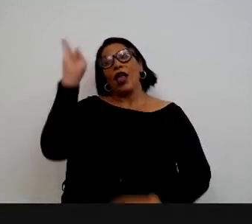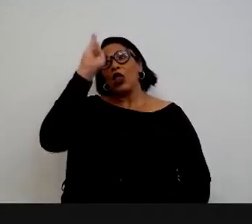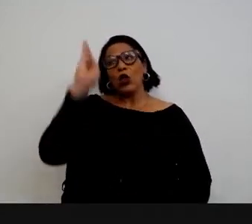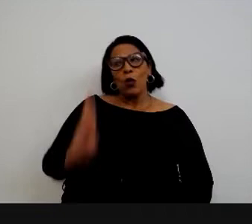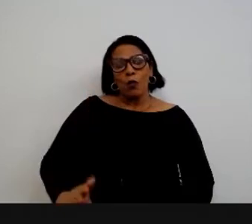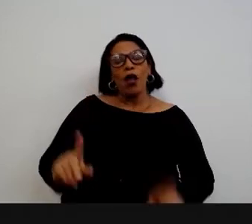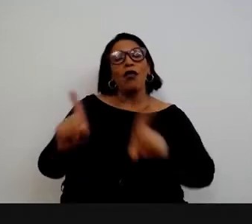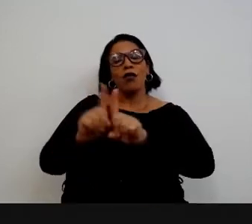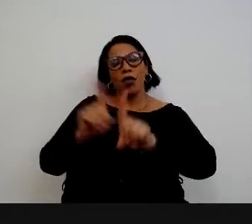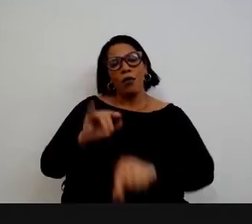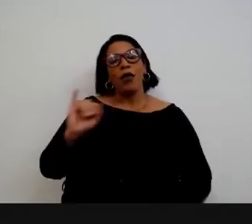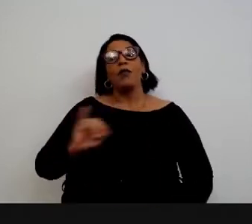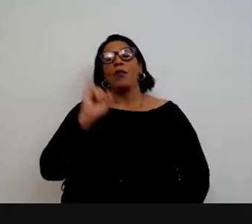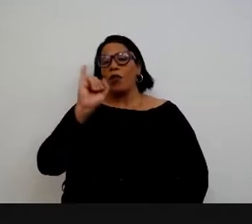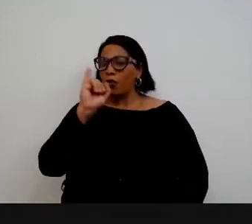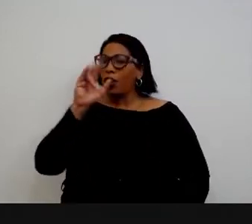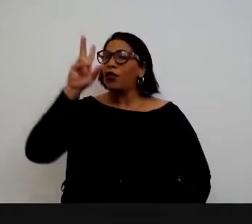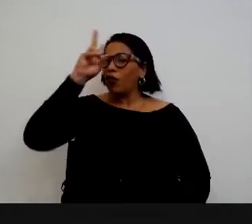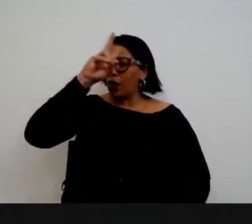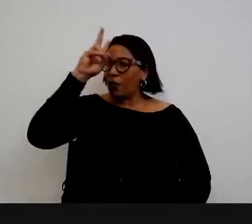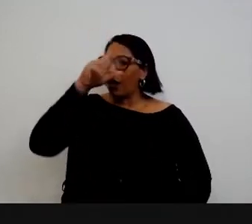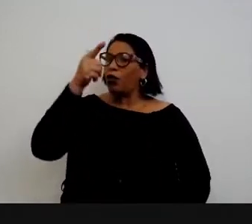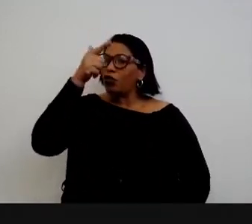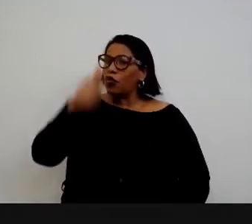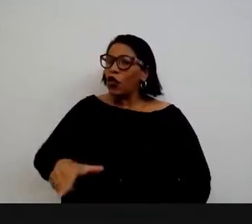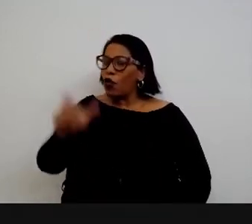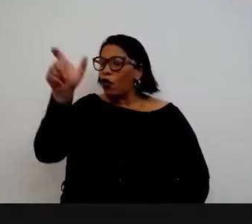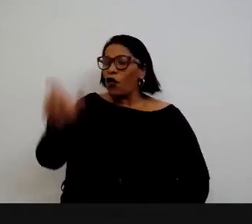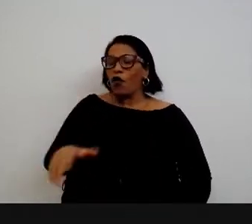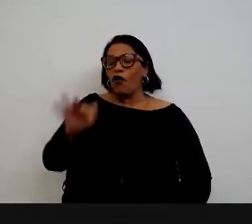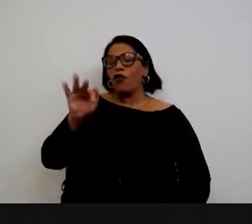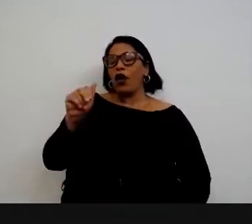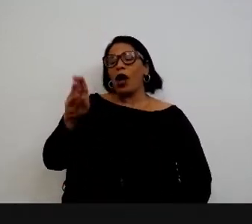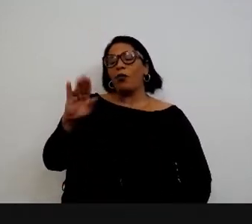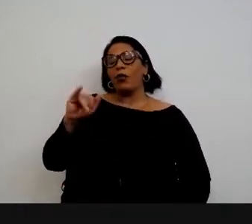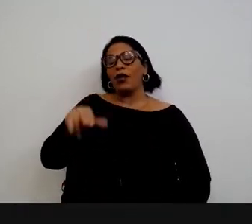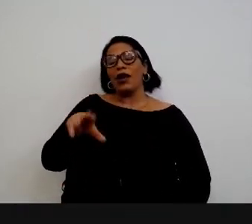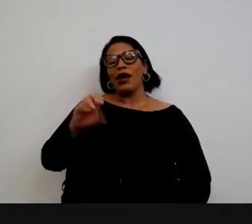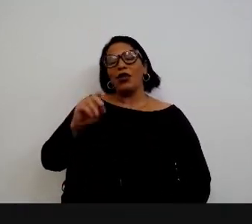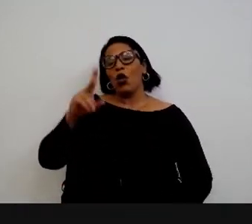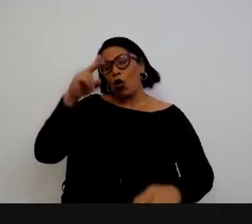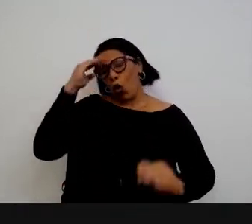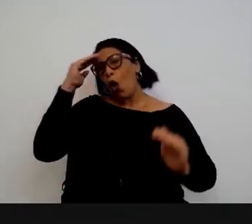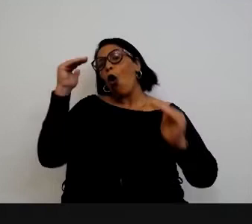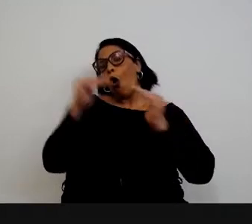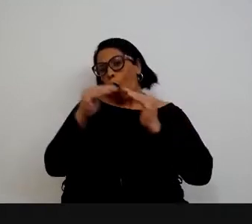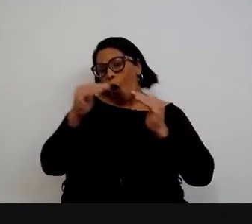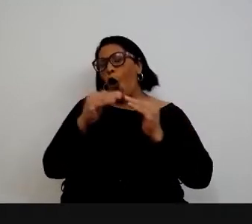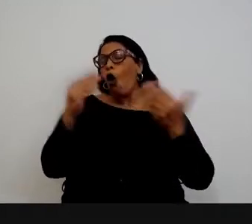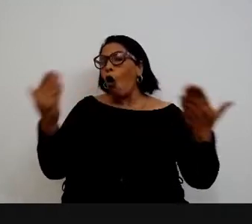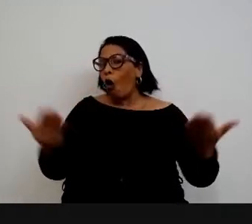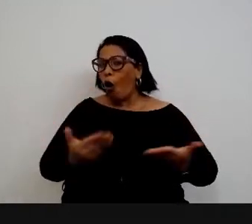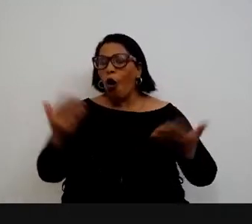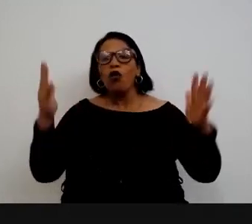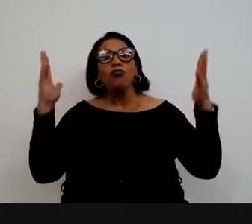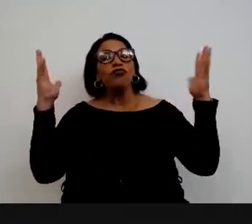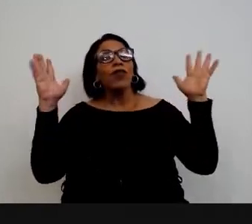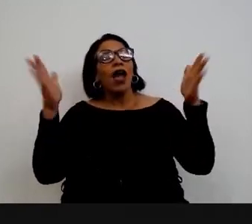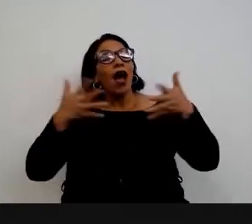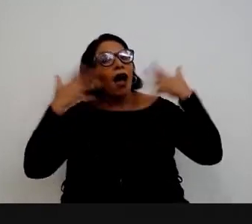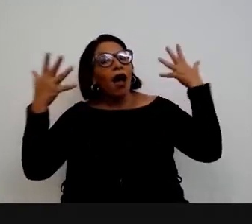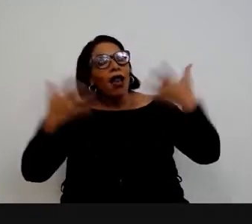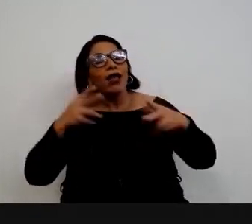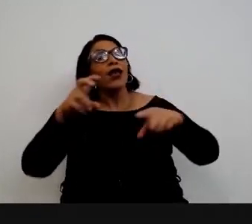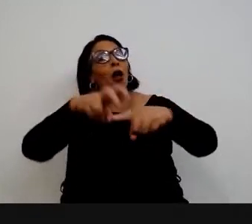E, novamente, repetindo o Fabiano, este é um momento de muita alegria. Muita, muita alegria. E é